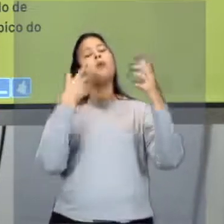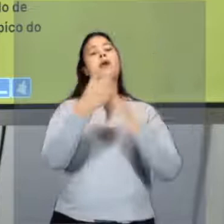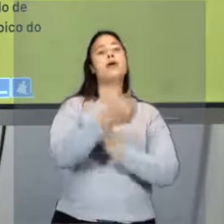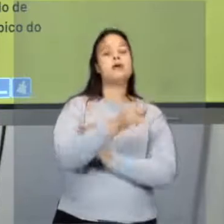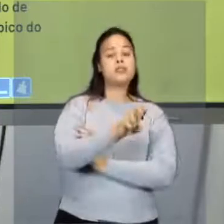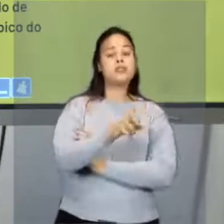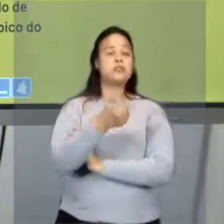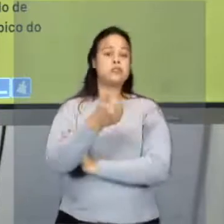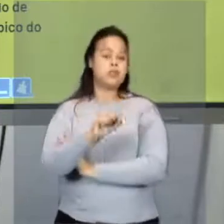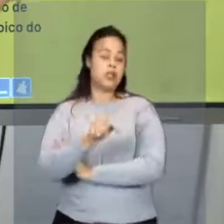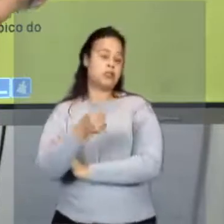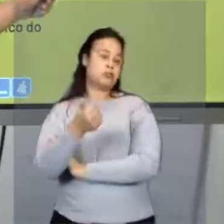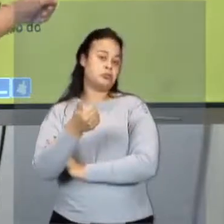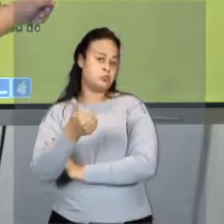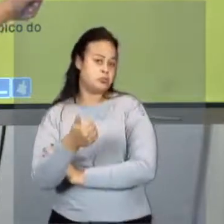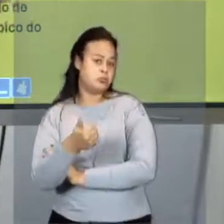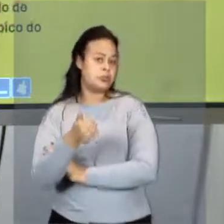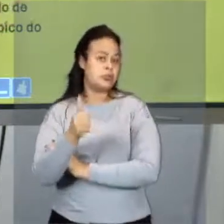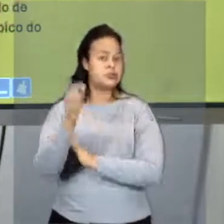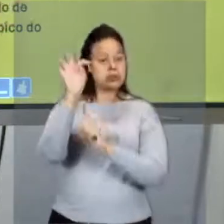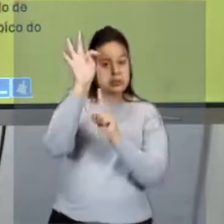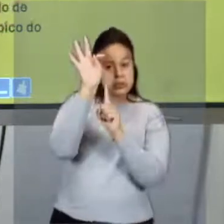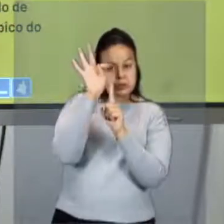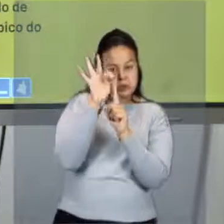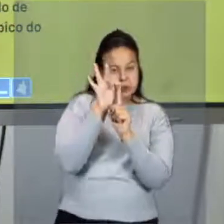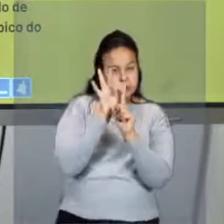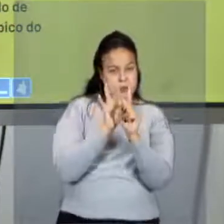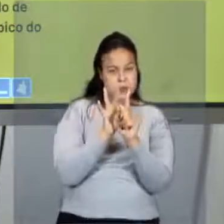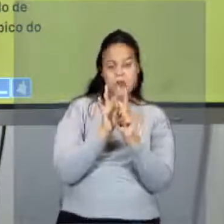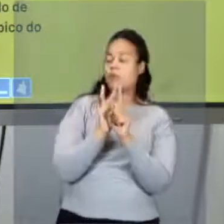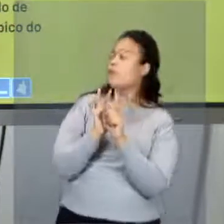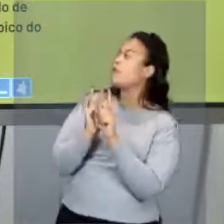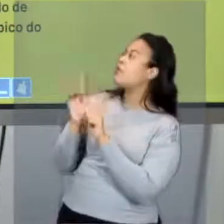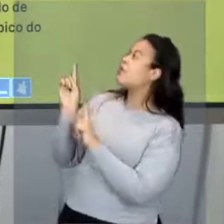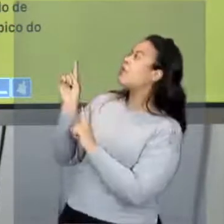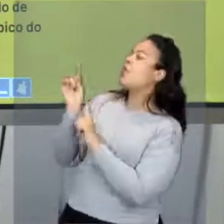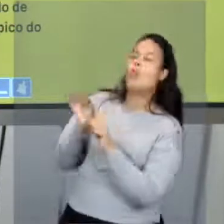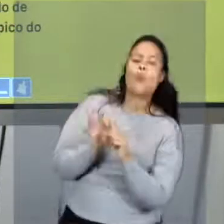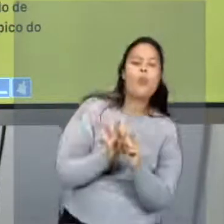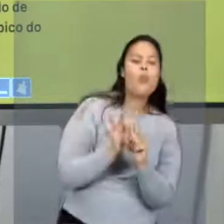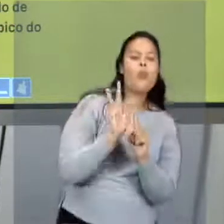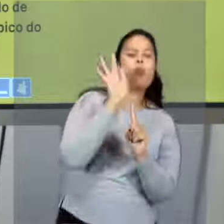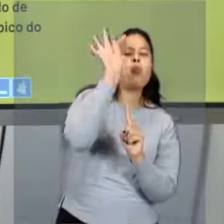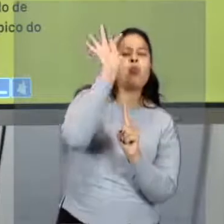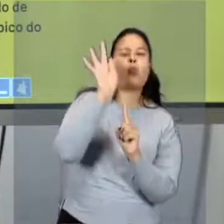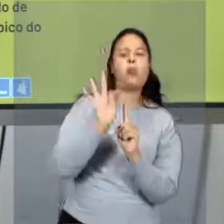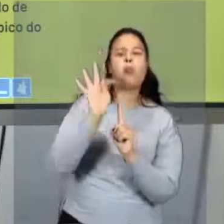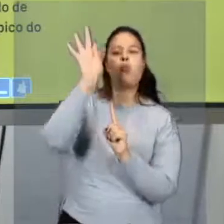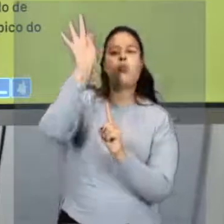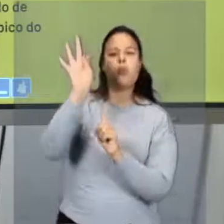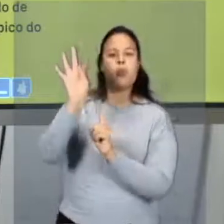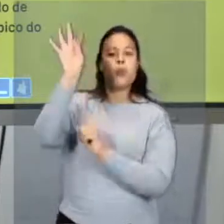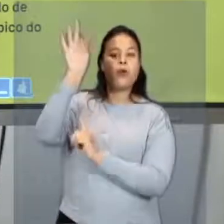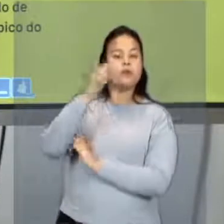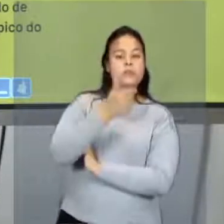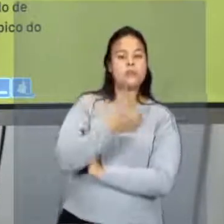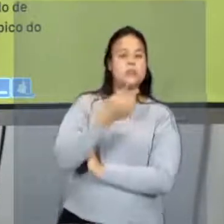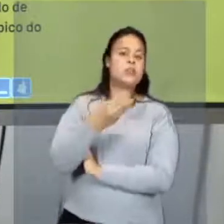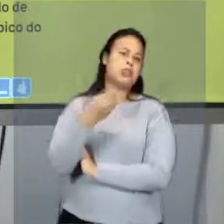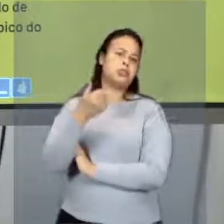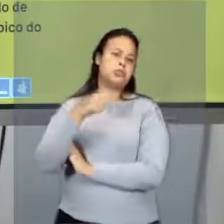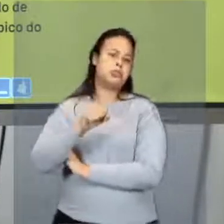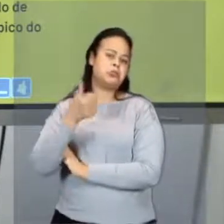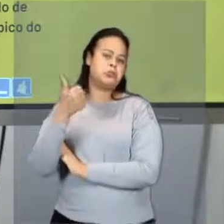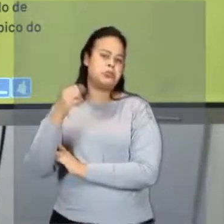12, 10, as temperaturas mínimas. E essas aqui já são as temperaturas máximas. 23, 18, 19. Isso é